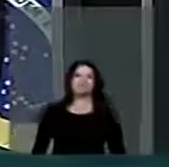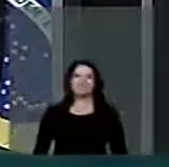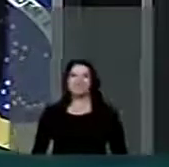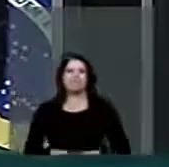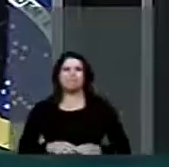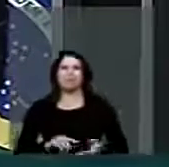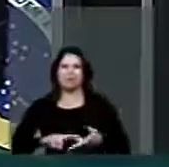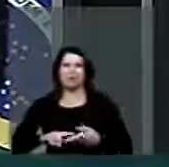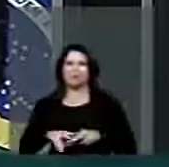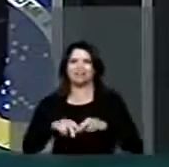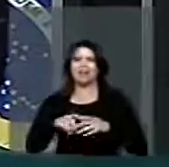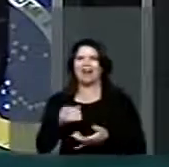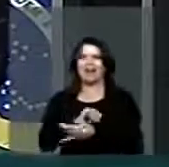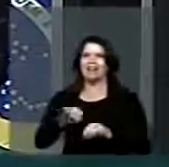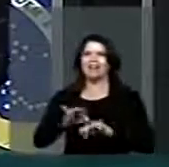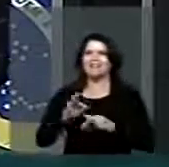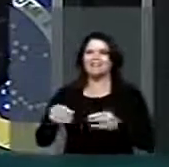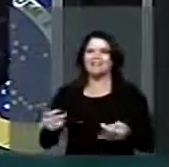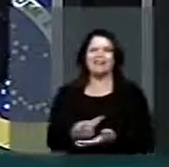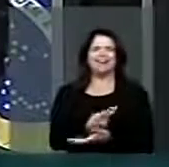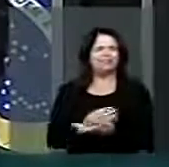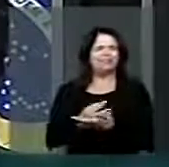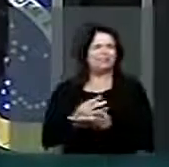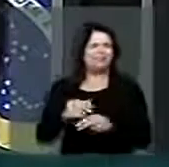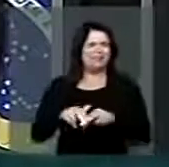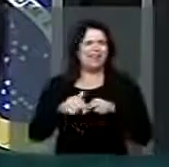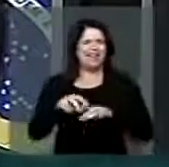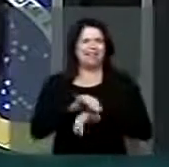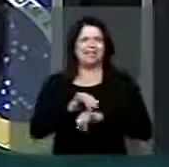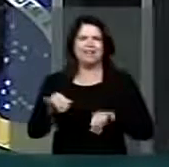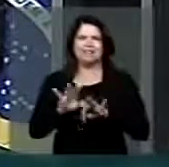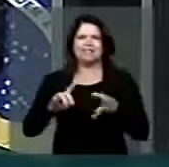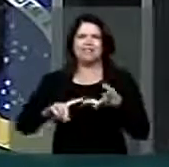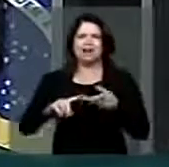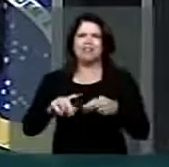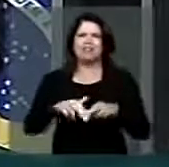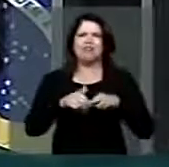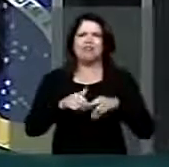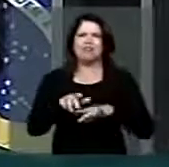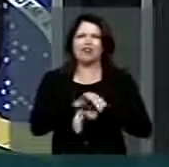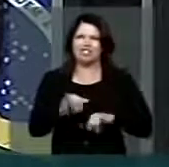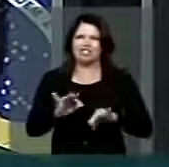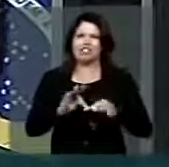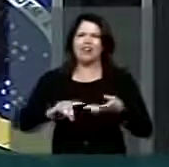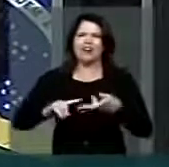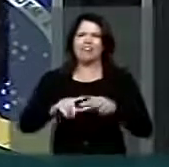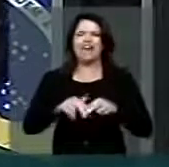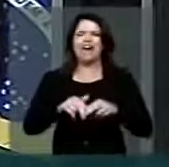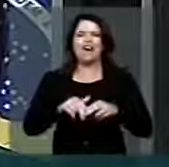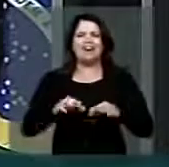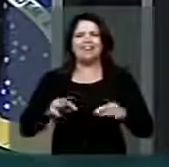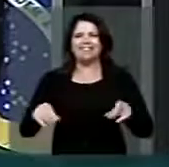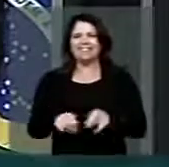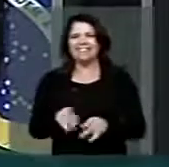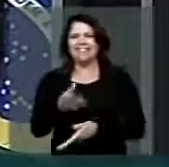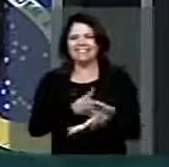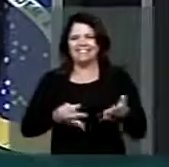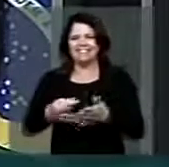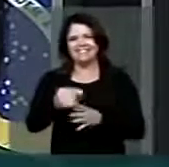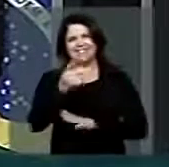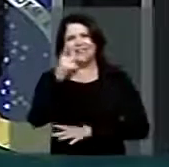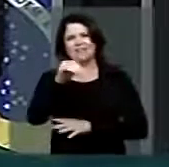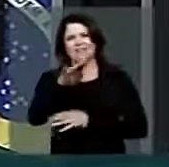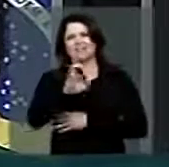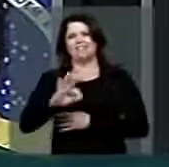aprovada pelo plenário da CCJ com relação aos crimes e penas. Embora, na parte geral do Código Penal,